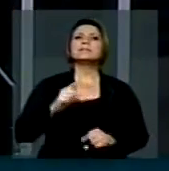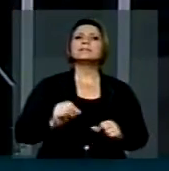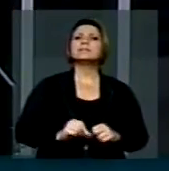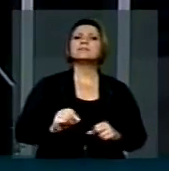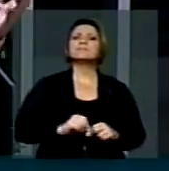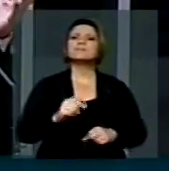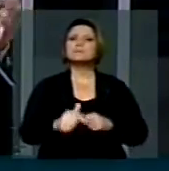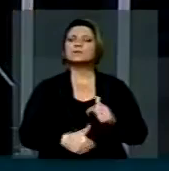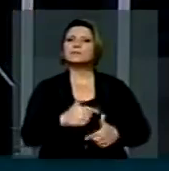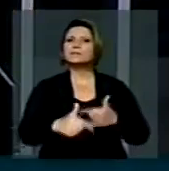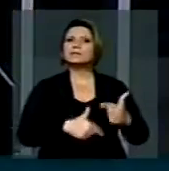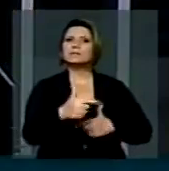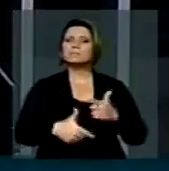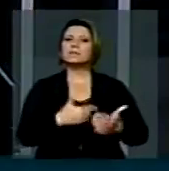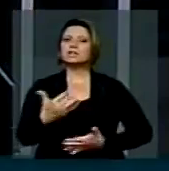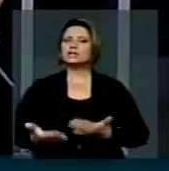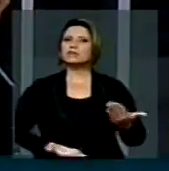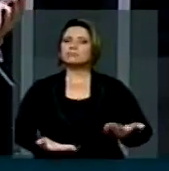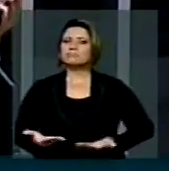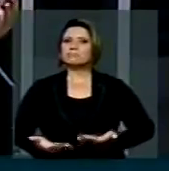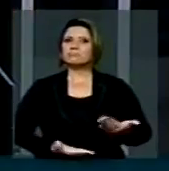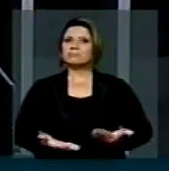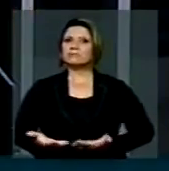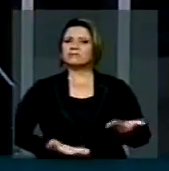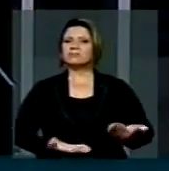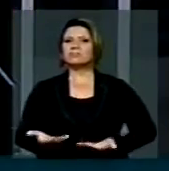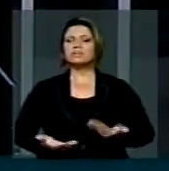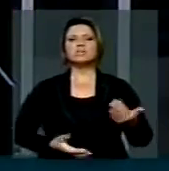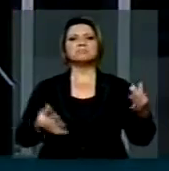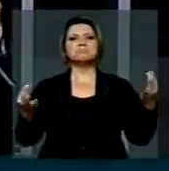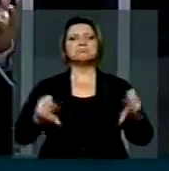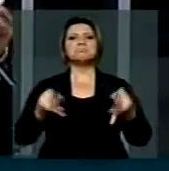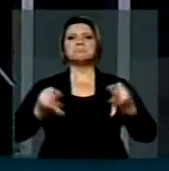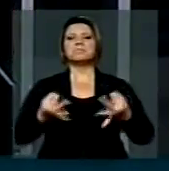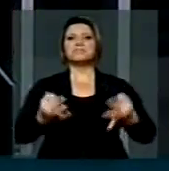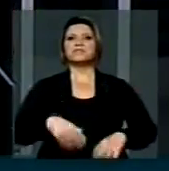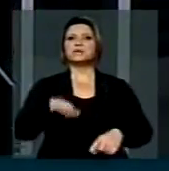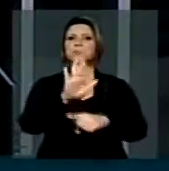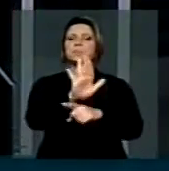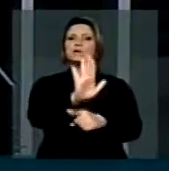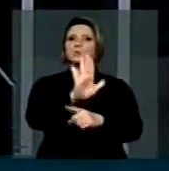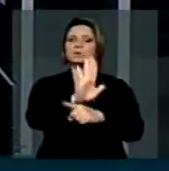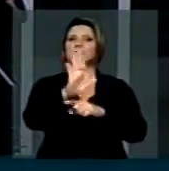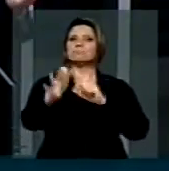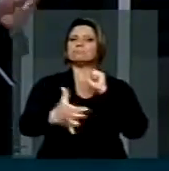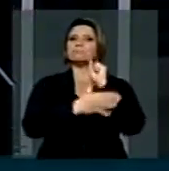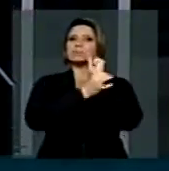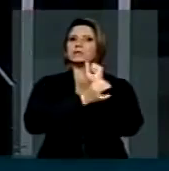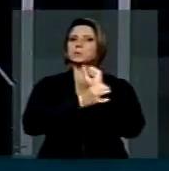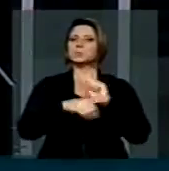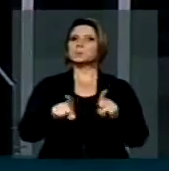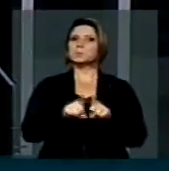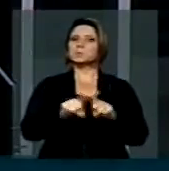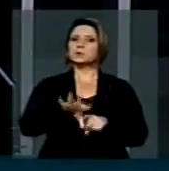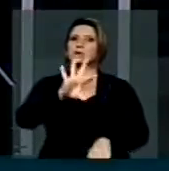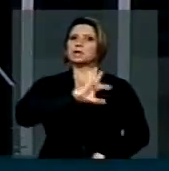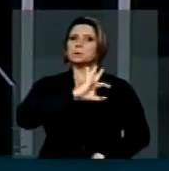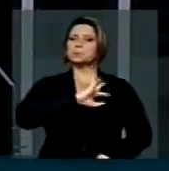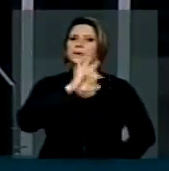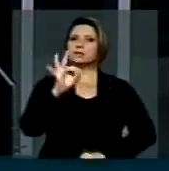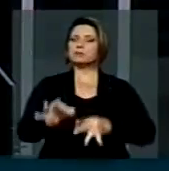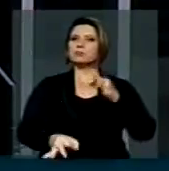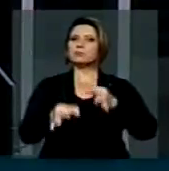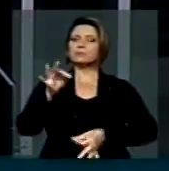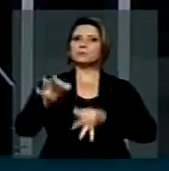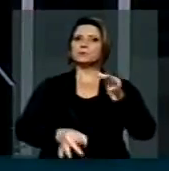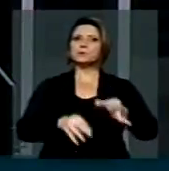serviços da melhor qualidade para a segurança na Polícia Judiciária, na Polícia do